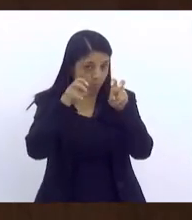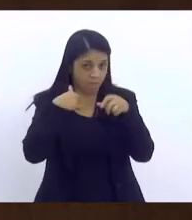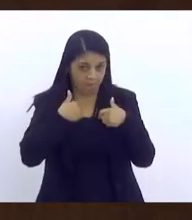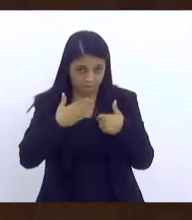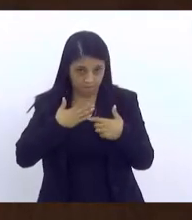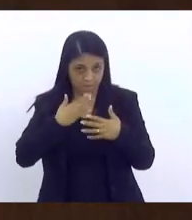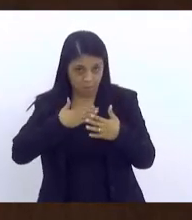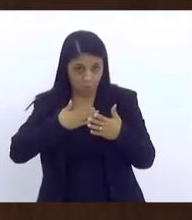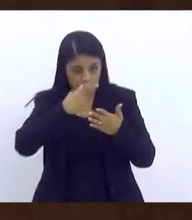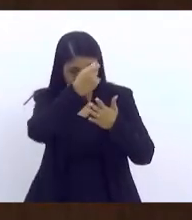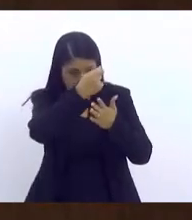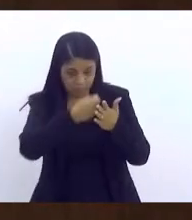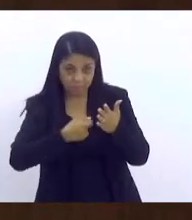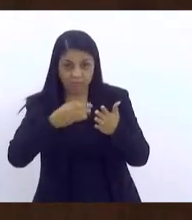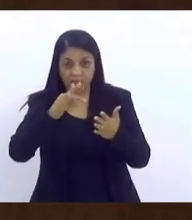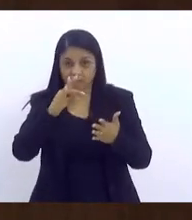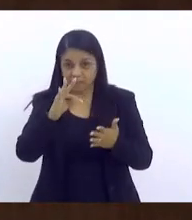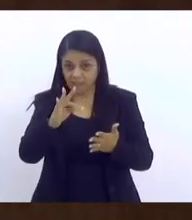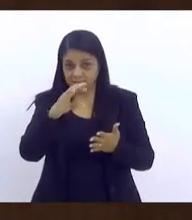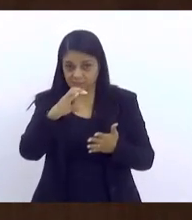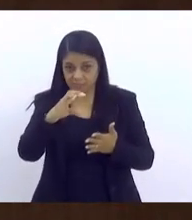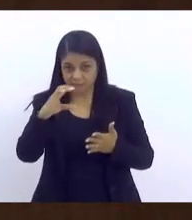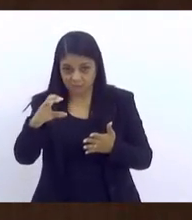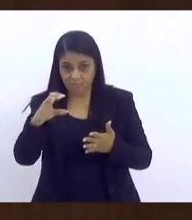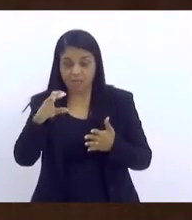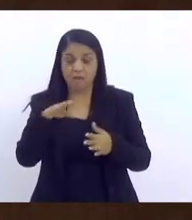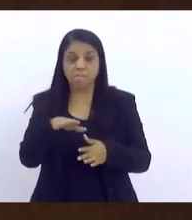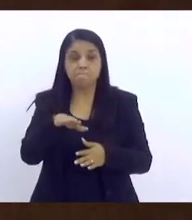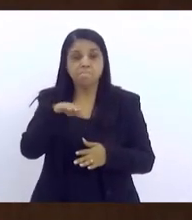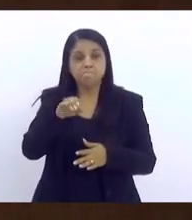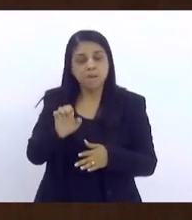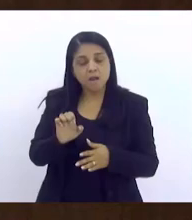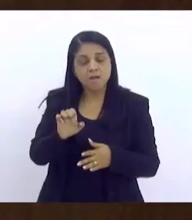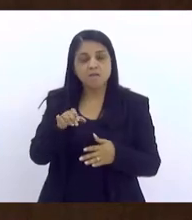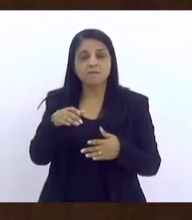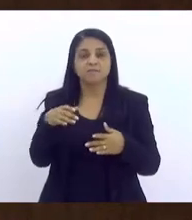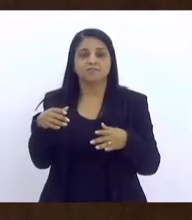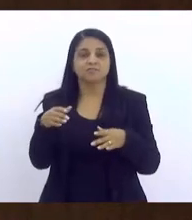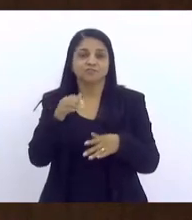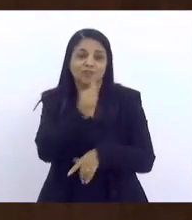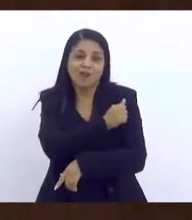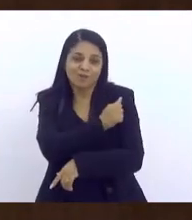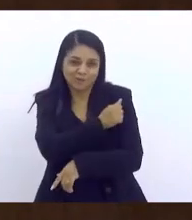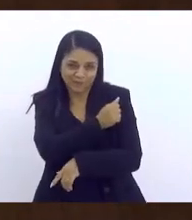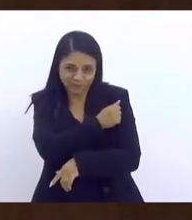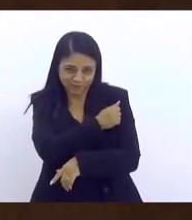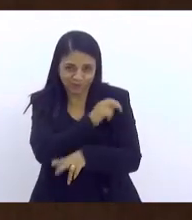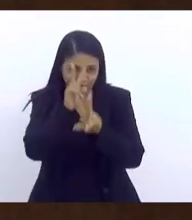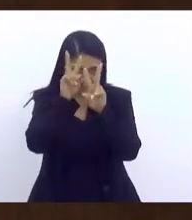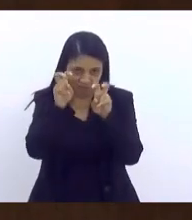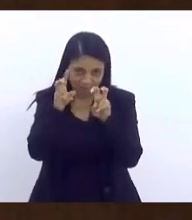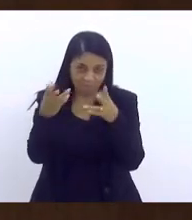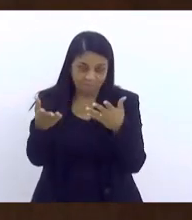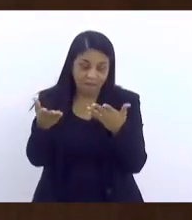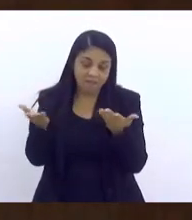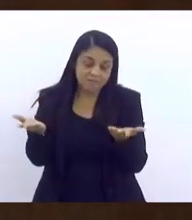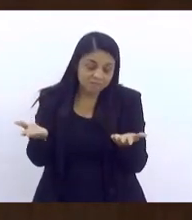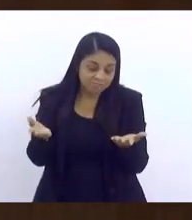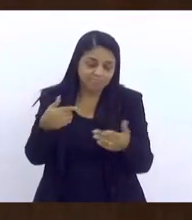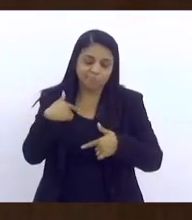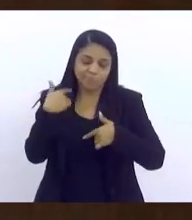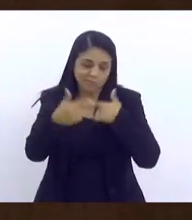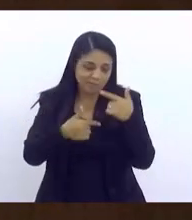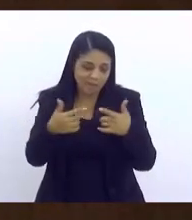dos alunos. E eu fiz um negócio muito bacana, um trabalho muito bacana, mas, infelizmente, às vezes, gente não